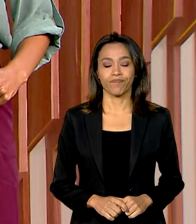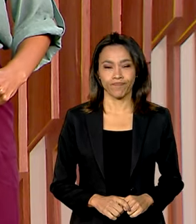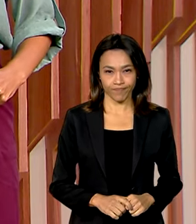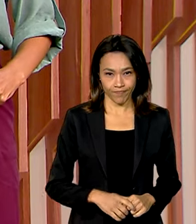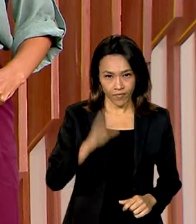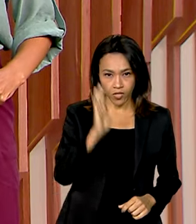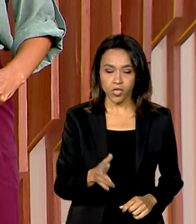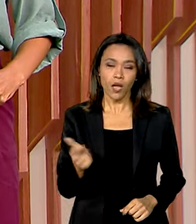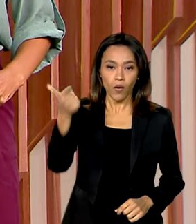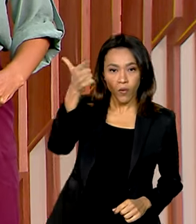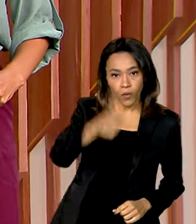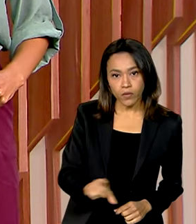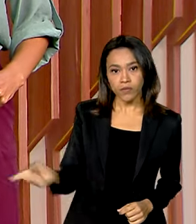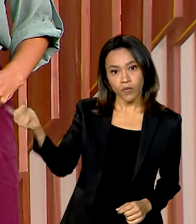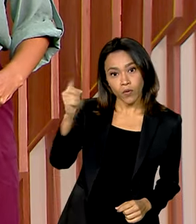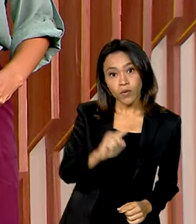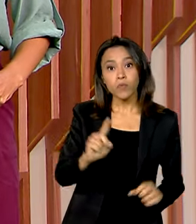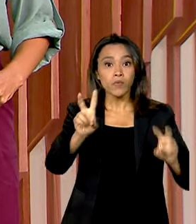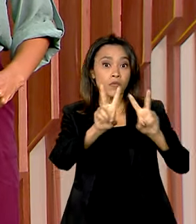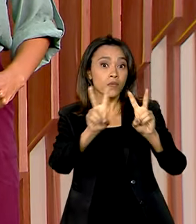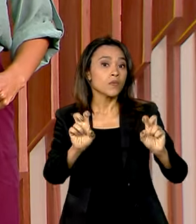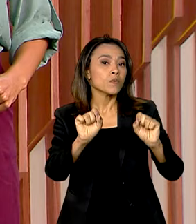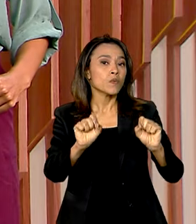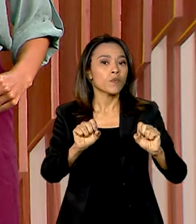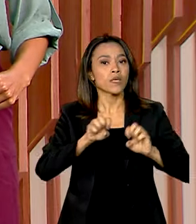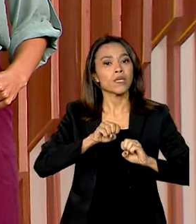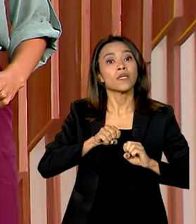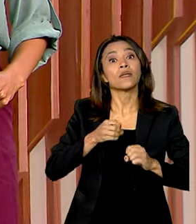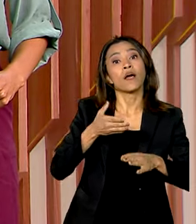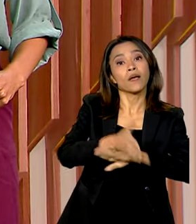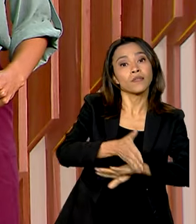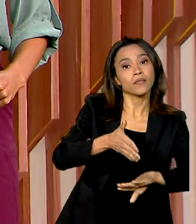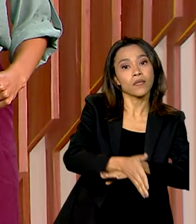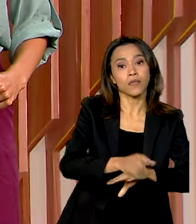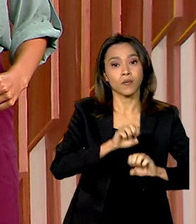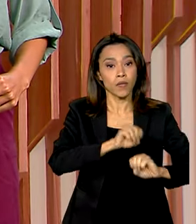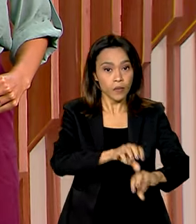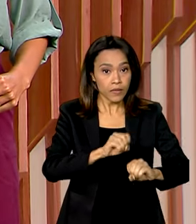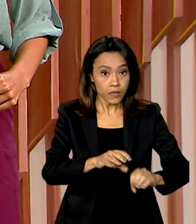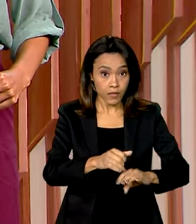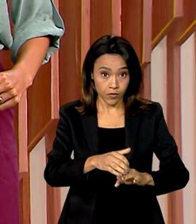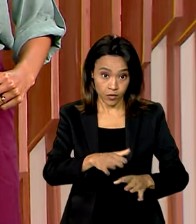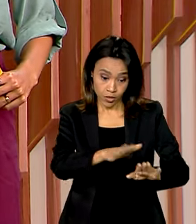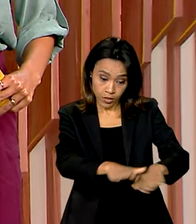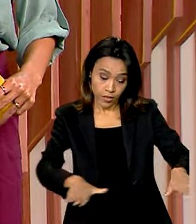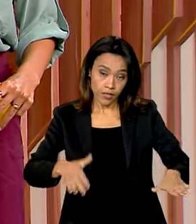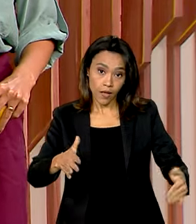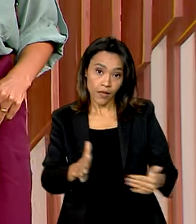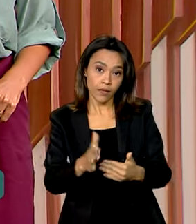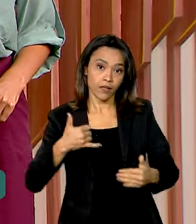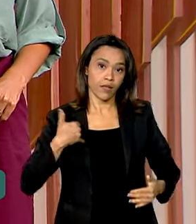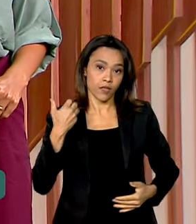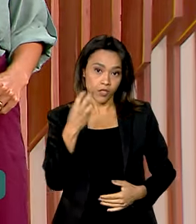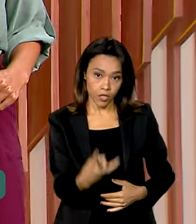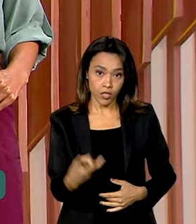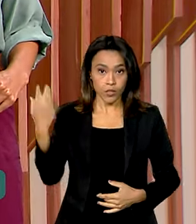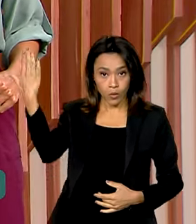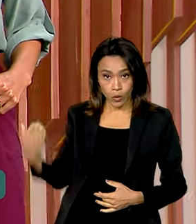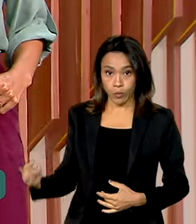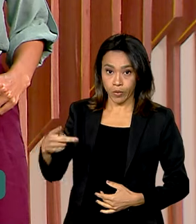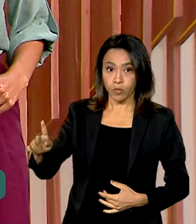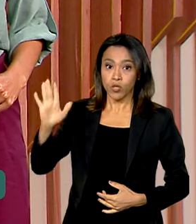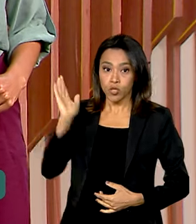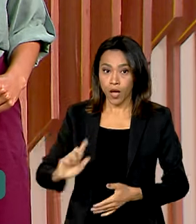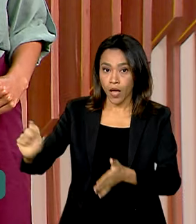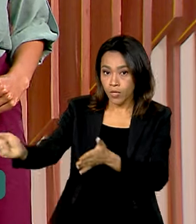Estamos de volta, vamos falar sobre o acesso à educação para crianças de até 3 anos. O presidente Lula sancionou uma lei que